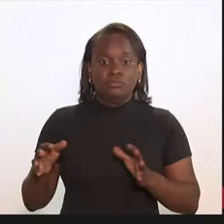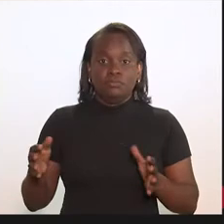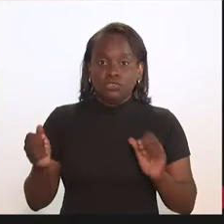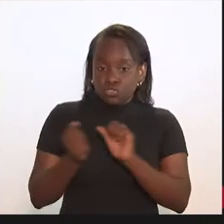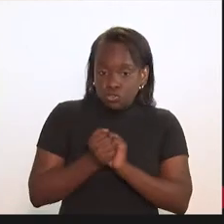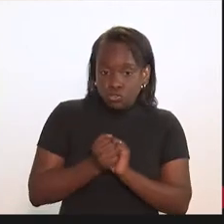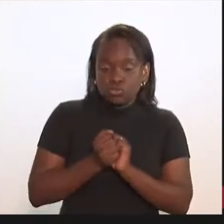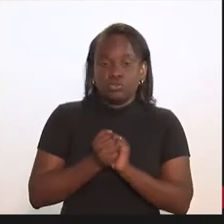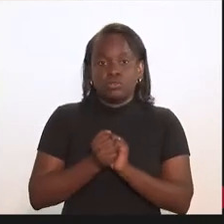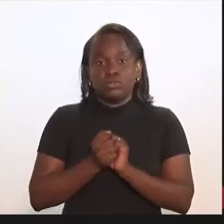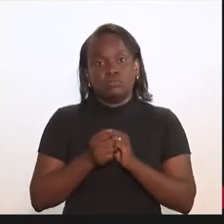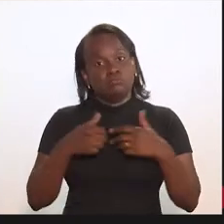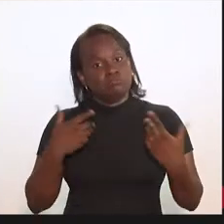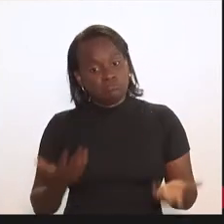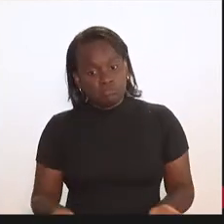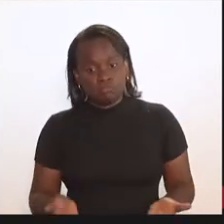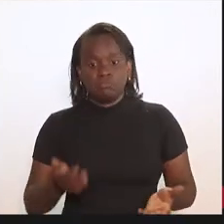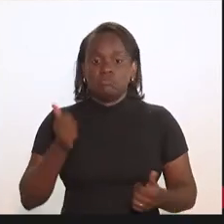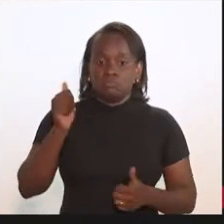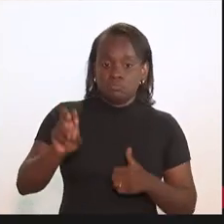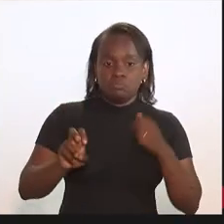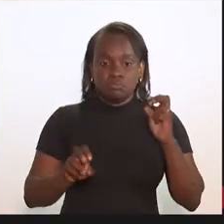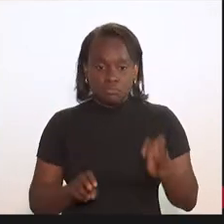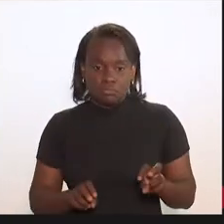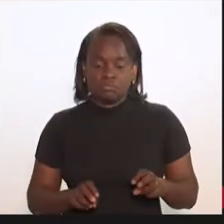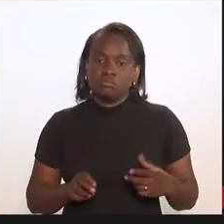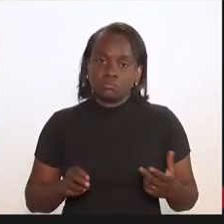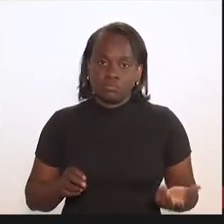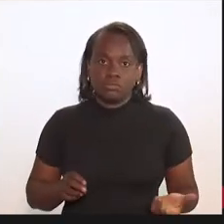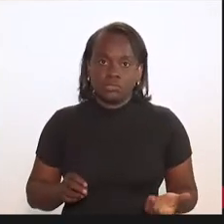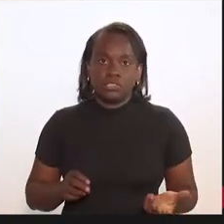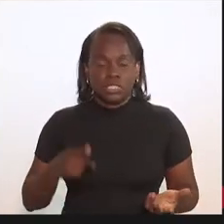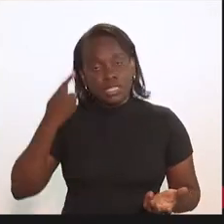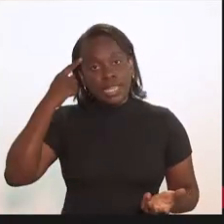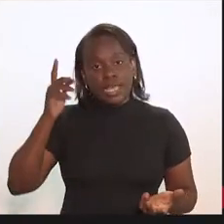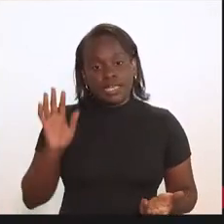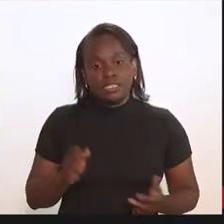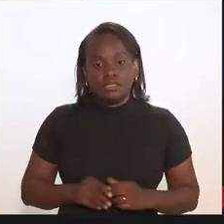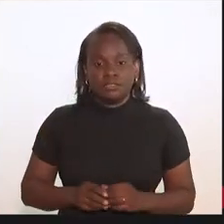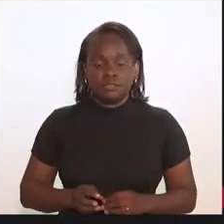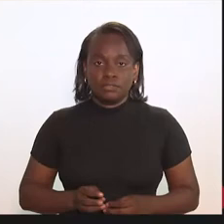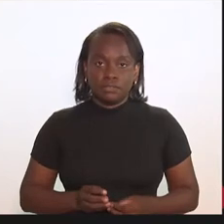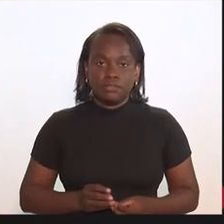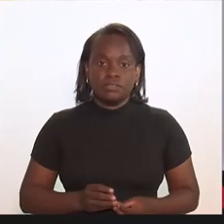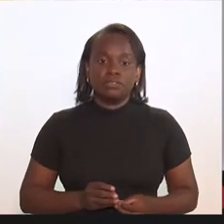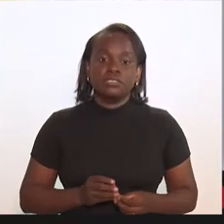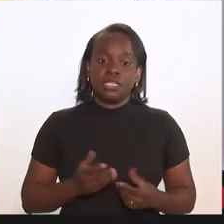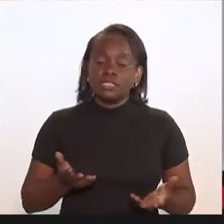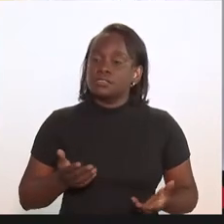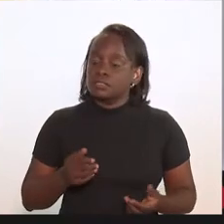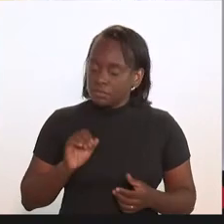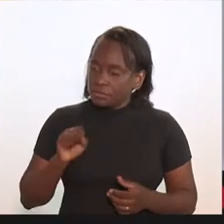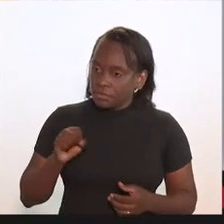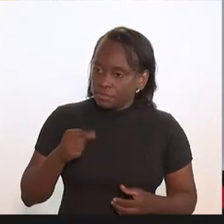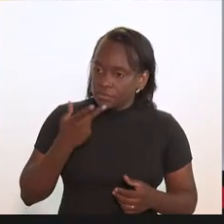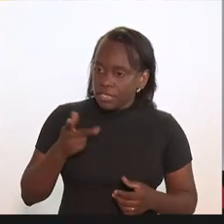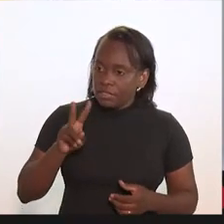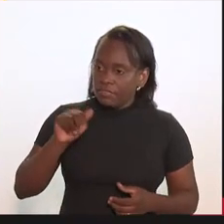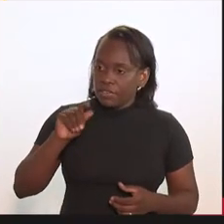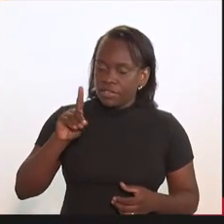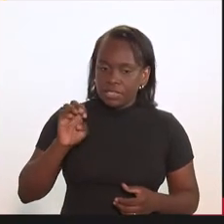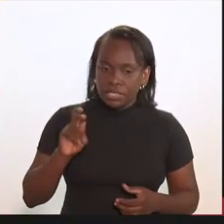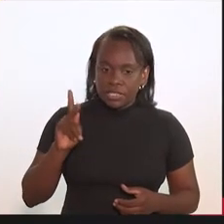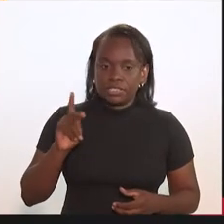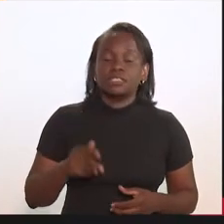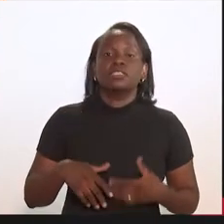estejamos juntos seja quinzenalmente a ideia. E aí... Sim, pode não,